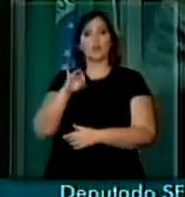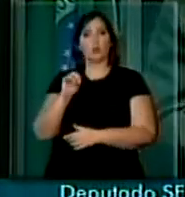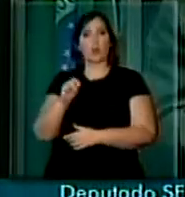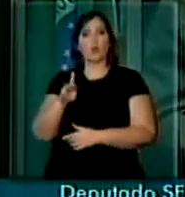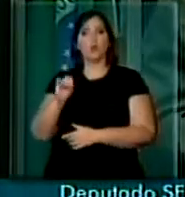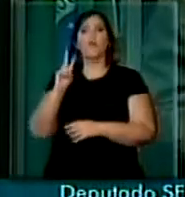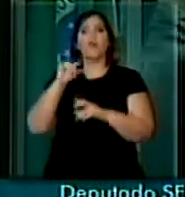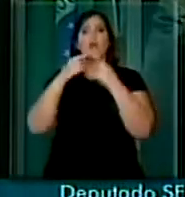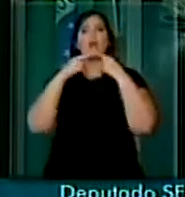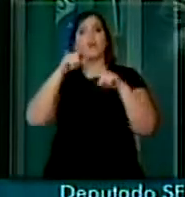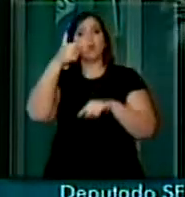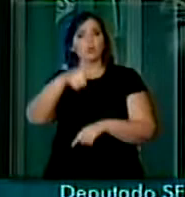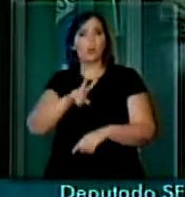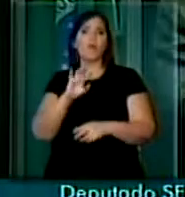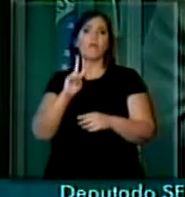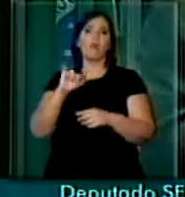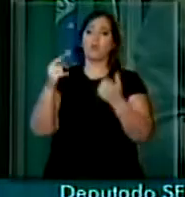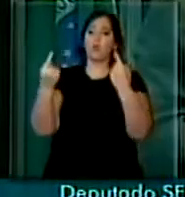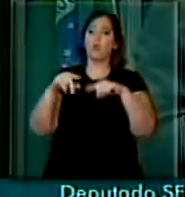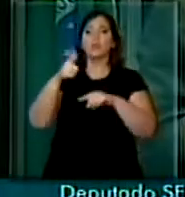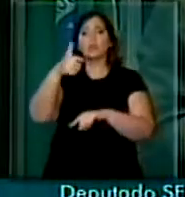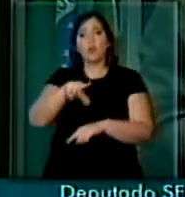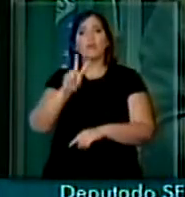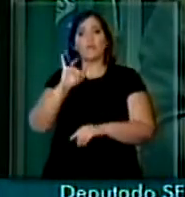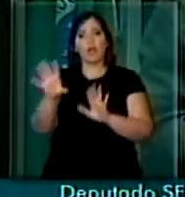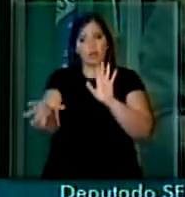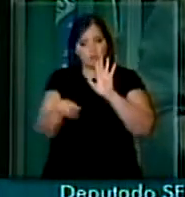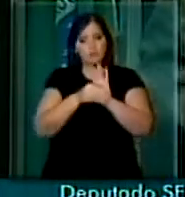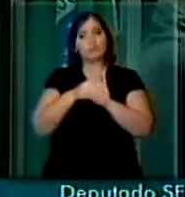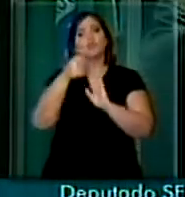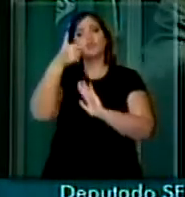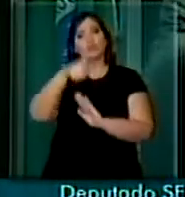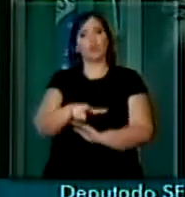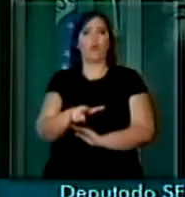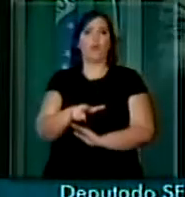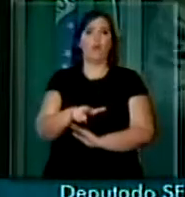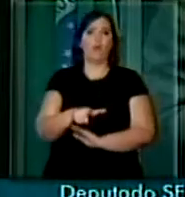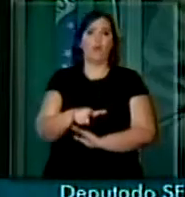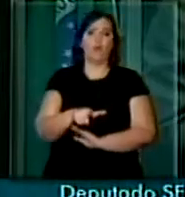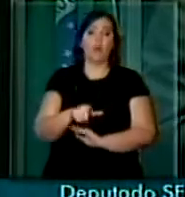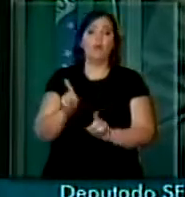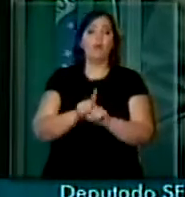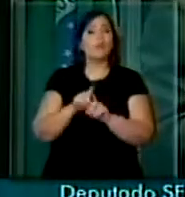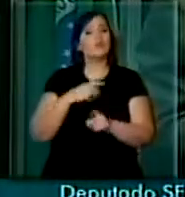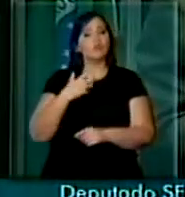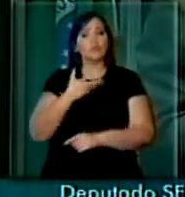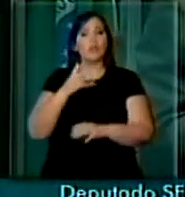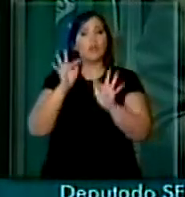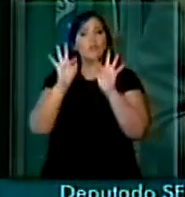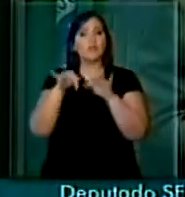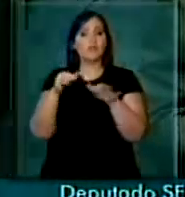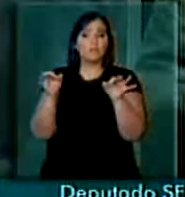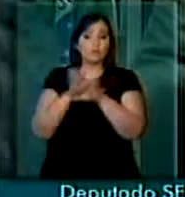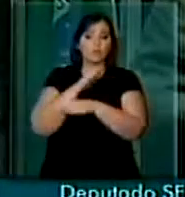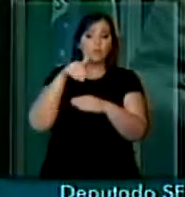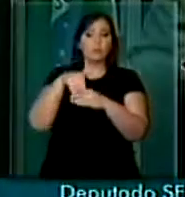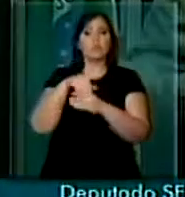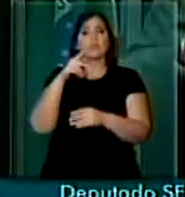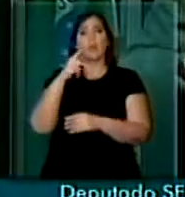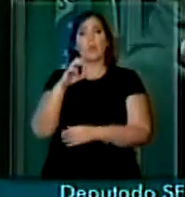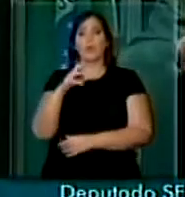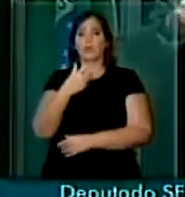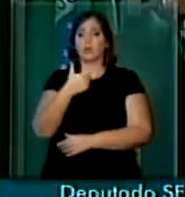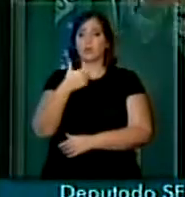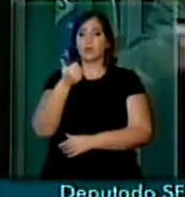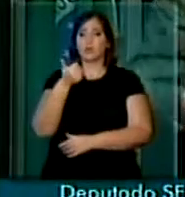combater de novo e vamos apresentar emenda para incluir os ex-territórios. Que nós possamos concluir a PEC 213 de minha autoria, que garante